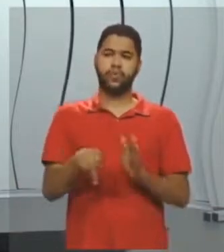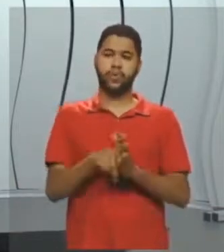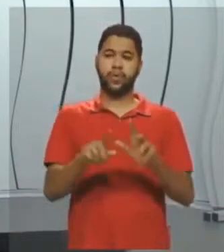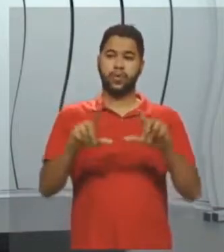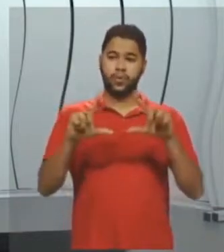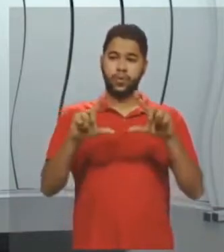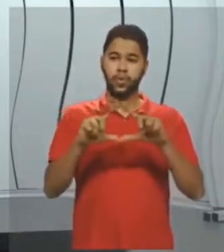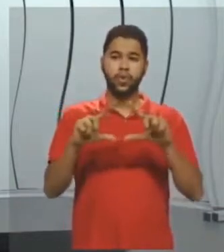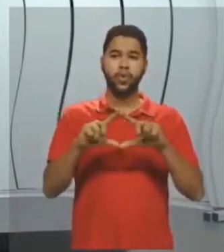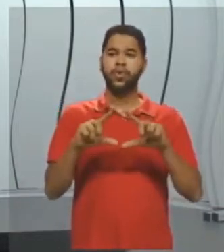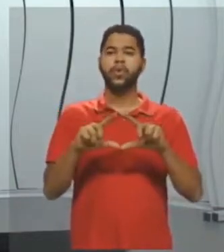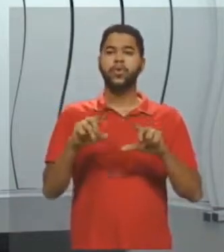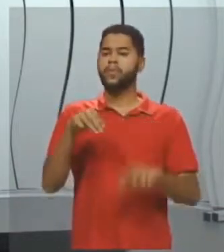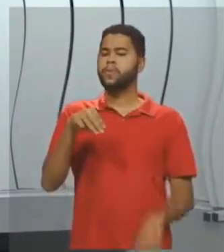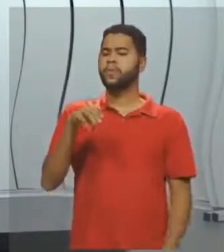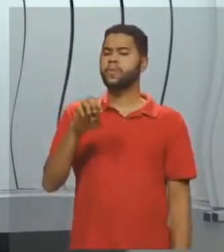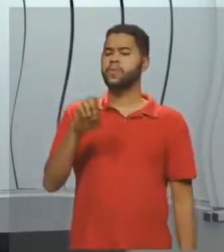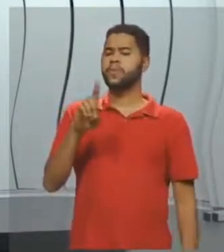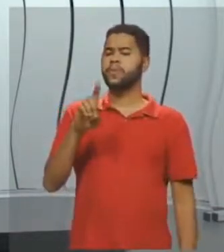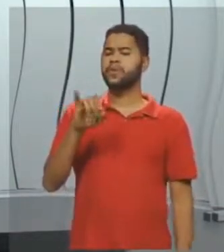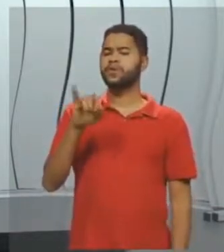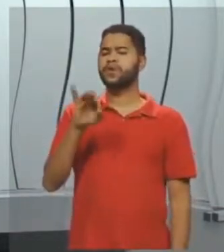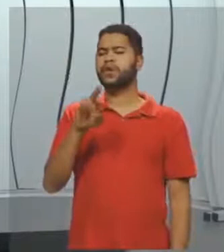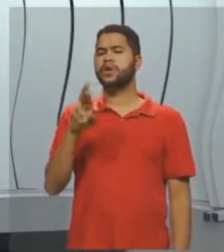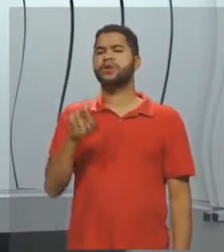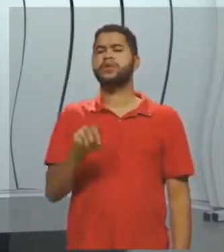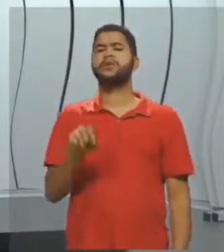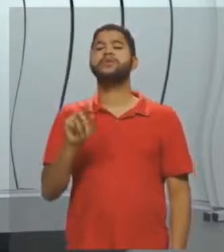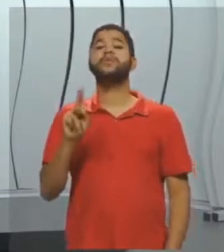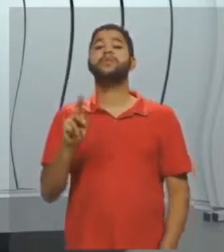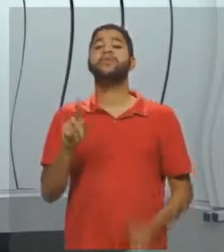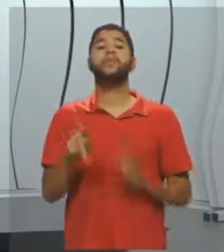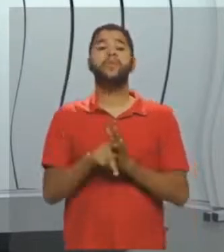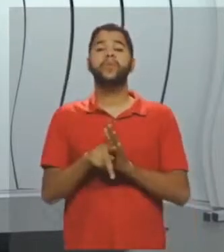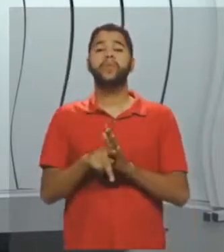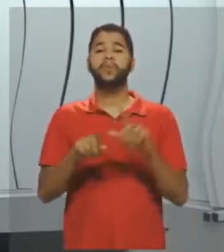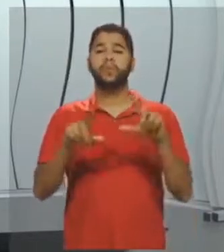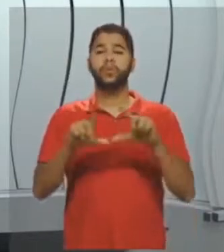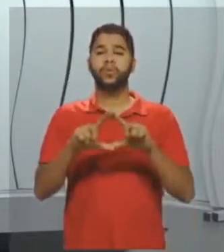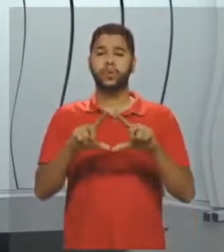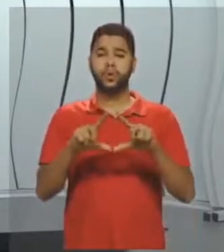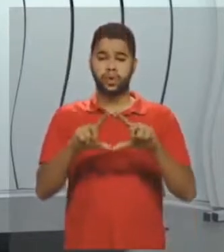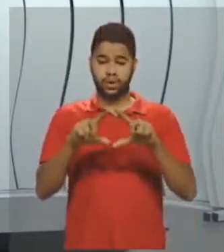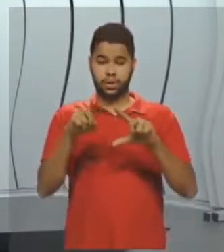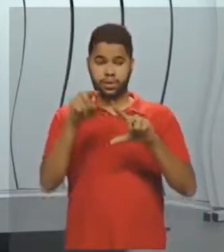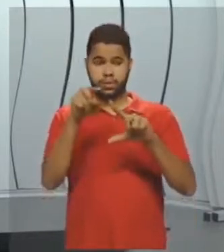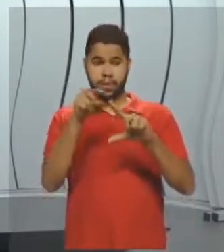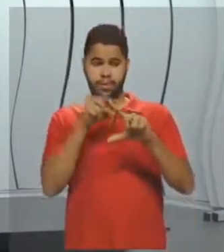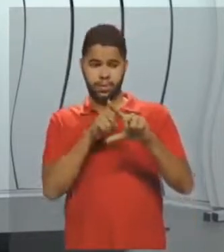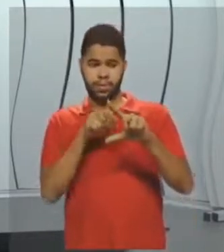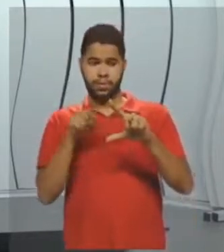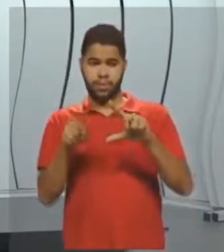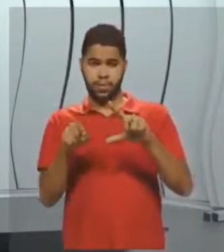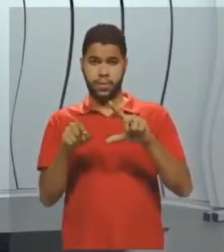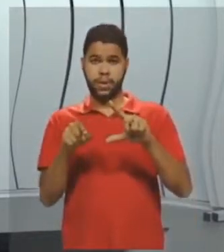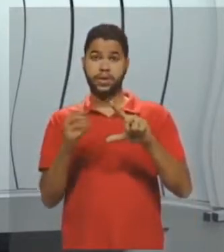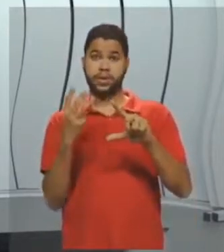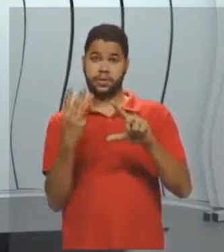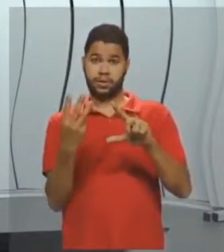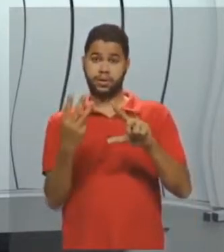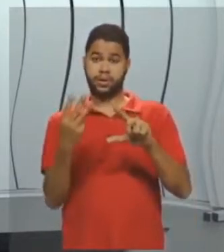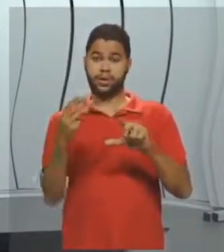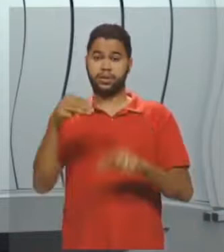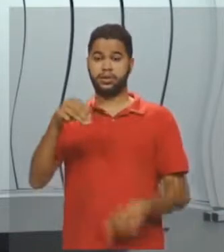E o que é mediatriz de um triângulo? Um triângulo possui três mediatrizes, né?